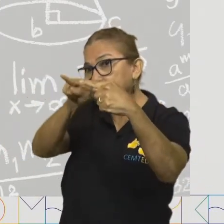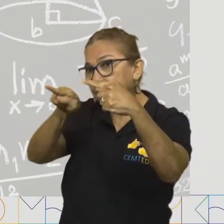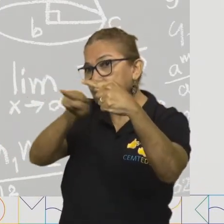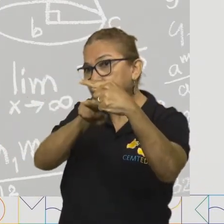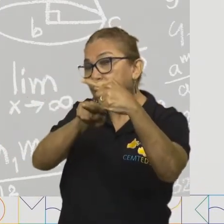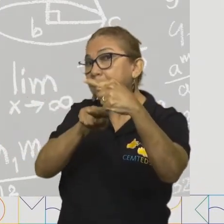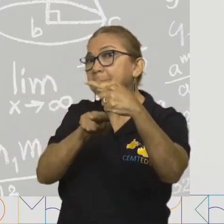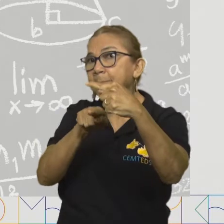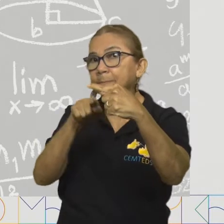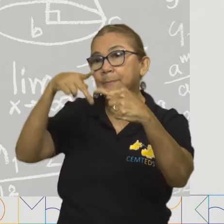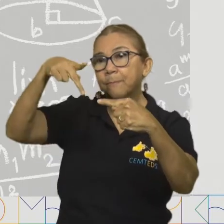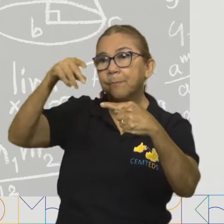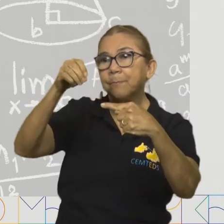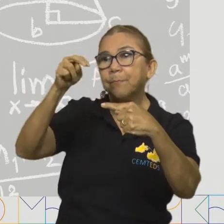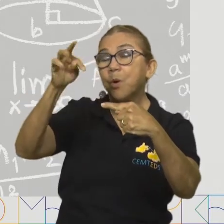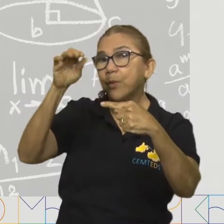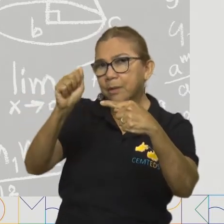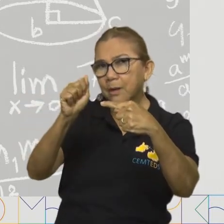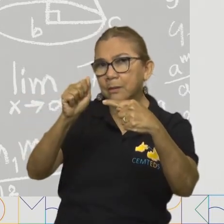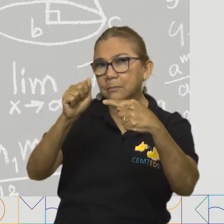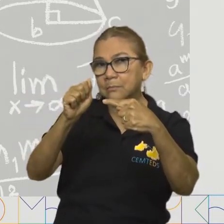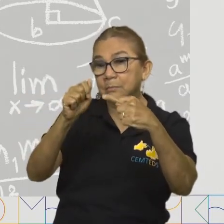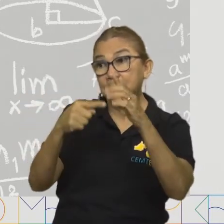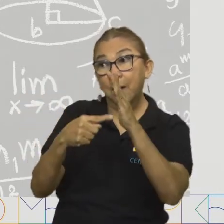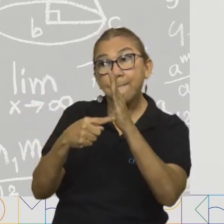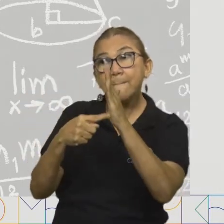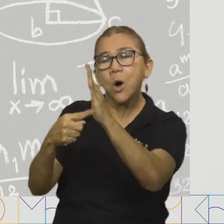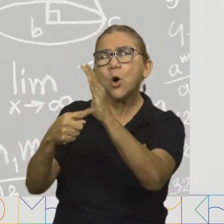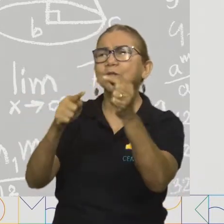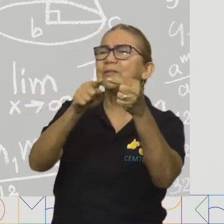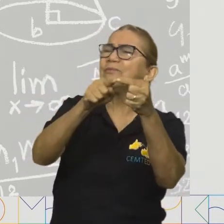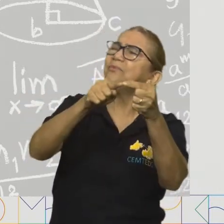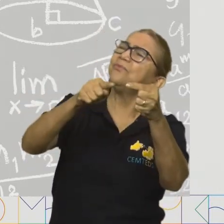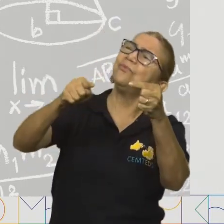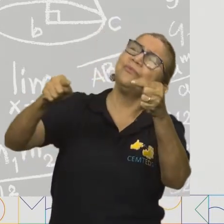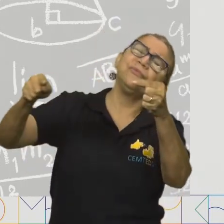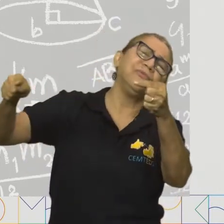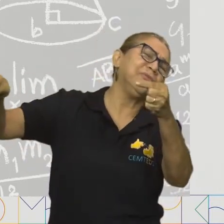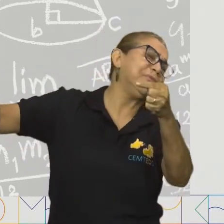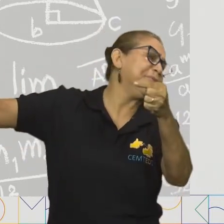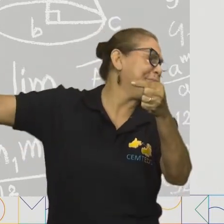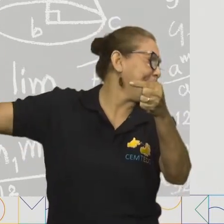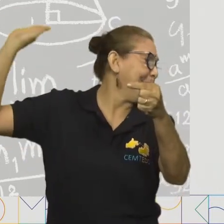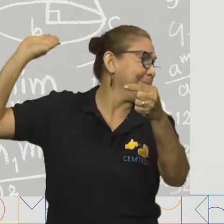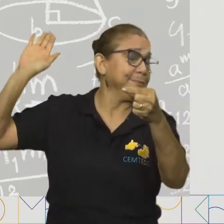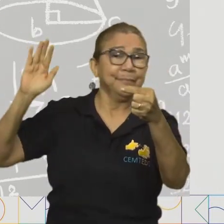como no exemplo aí na tela. Isso indica que elas são o quê?